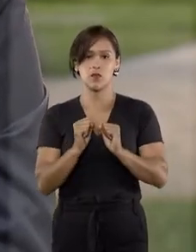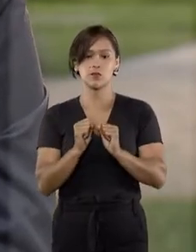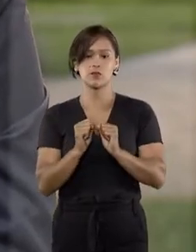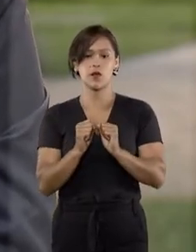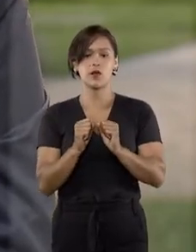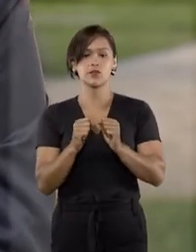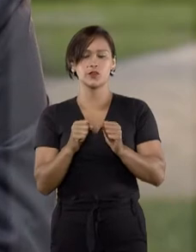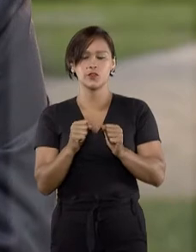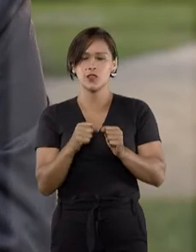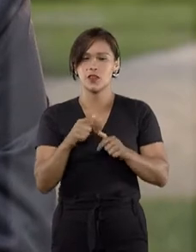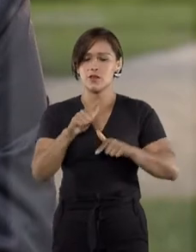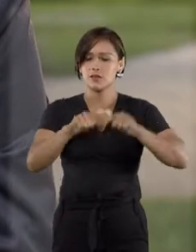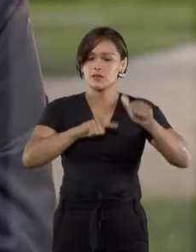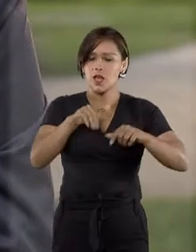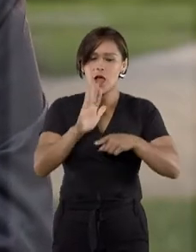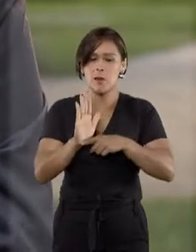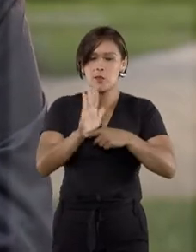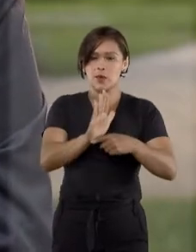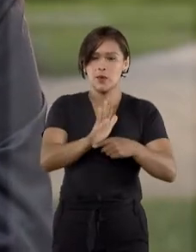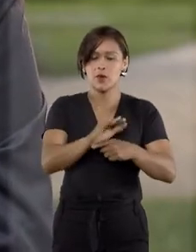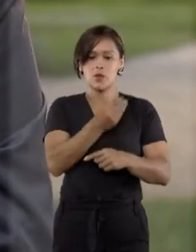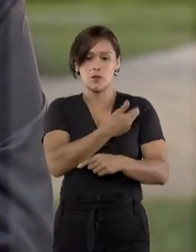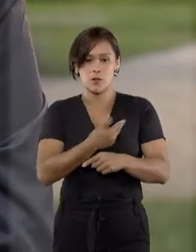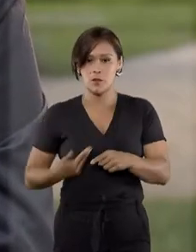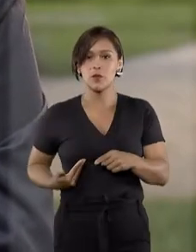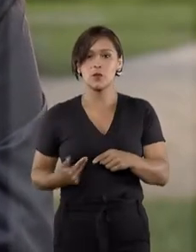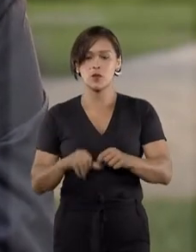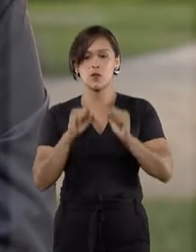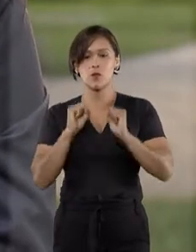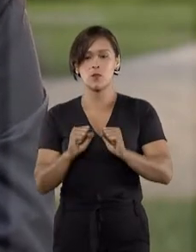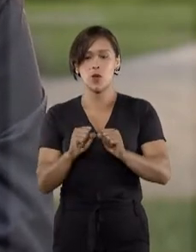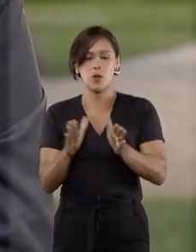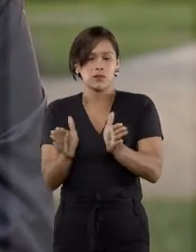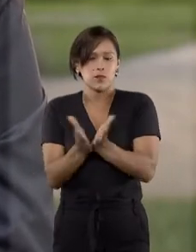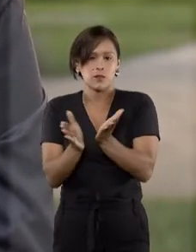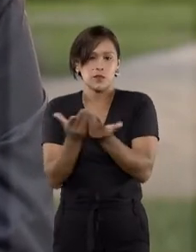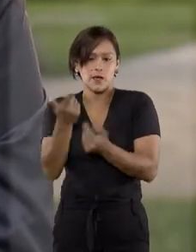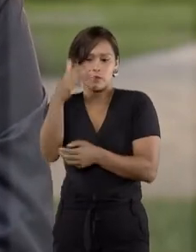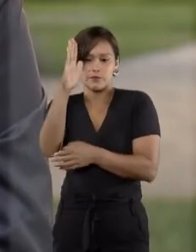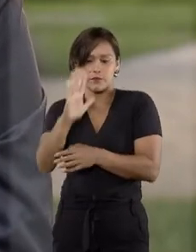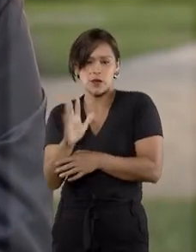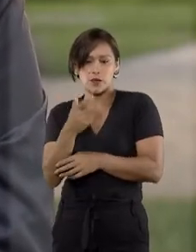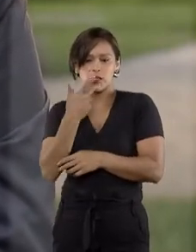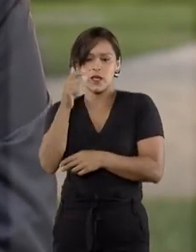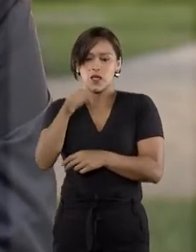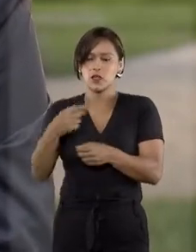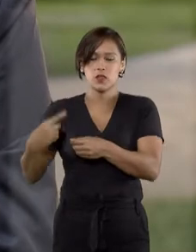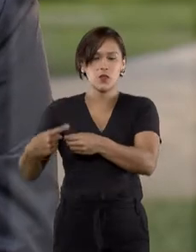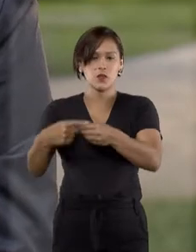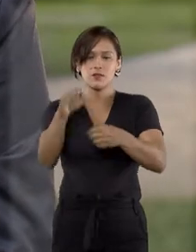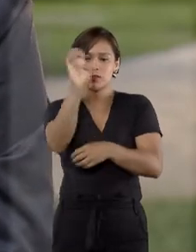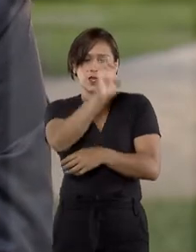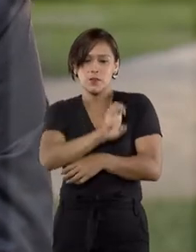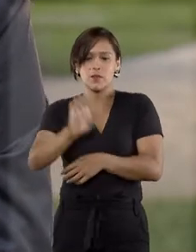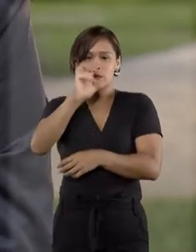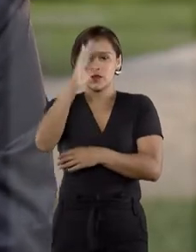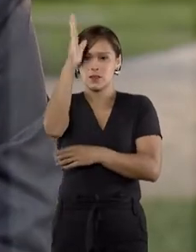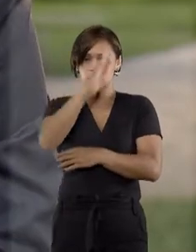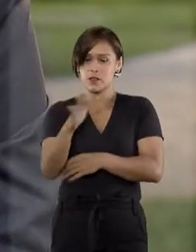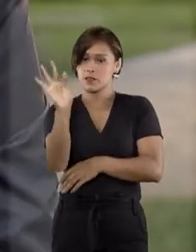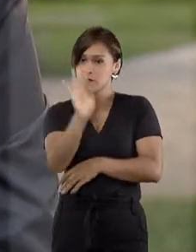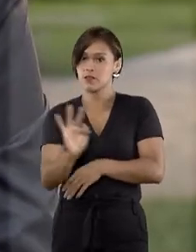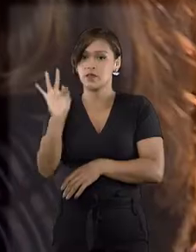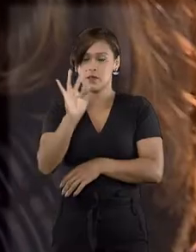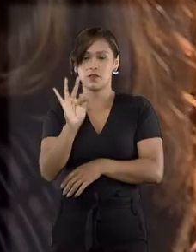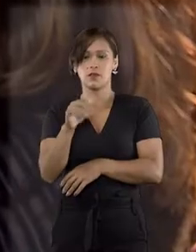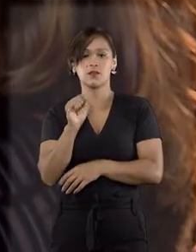de serviços públicos e gratuitos de defesa do consumidor em quase todas as cidades e com certeza em todos os estados da